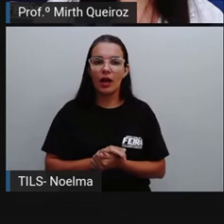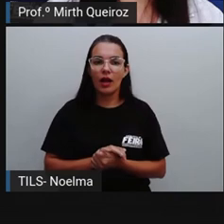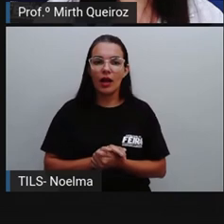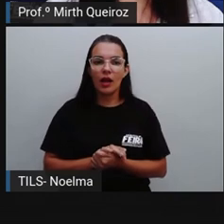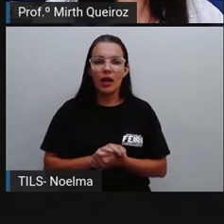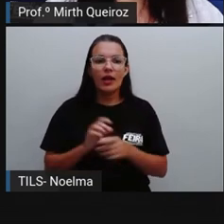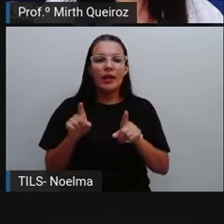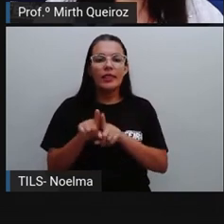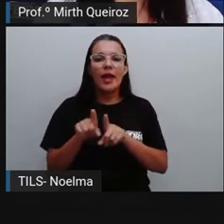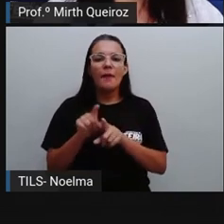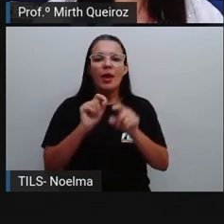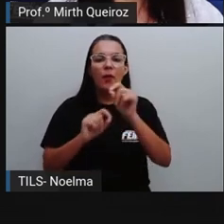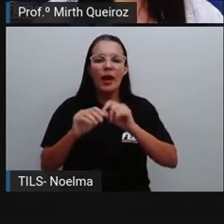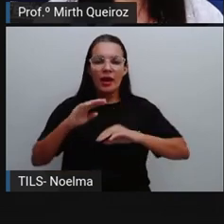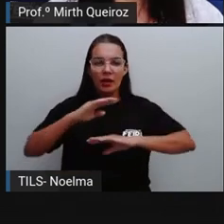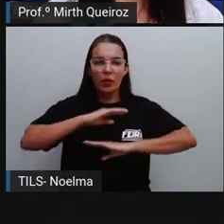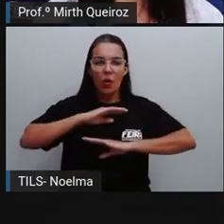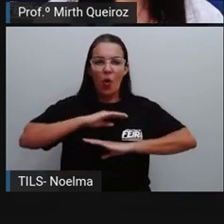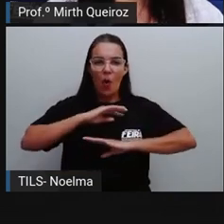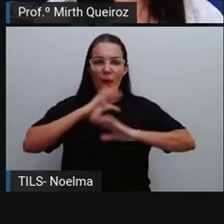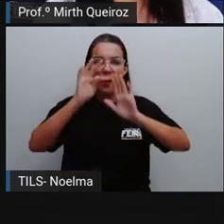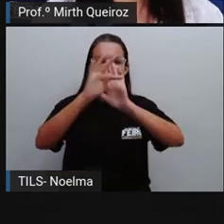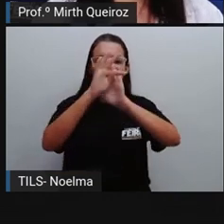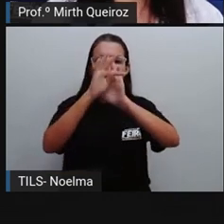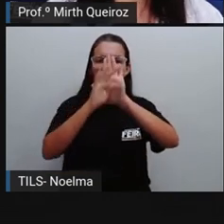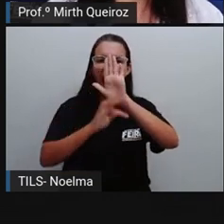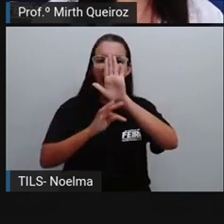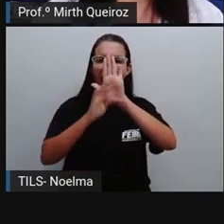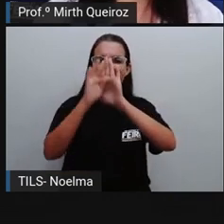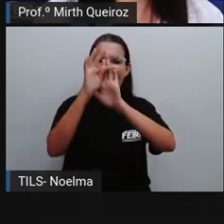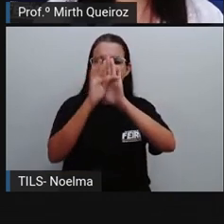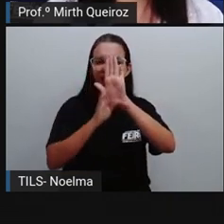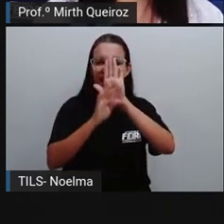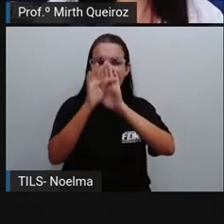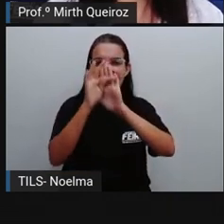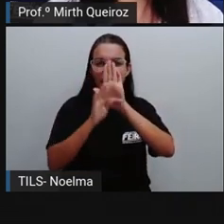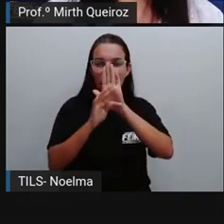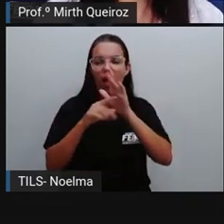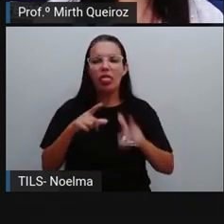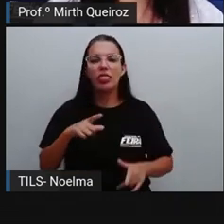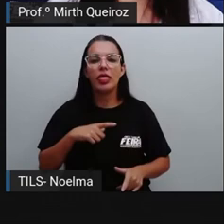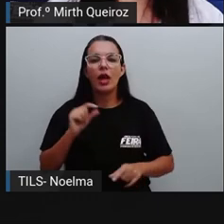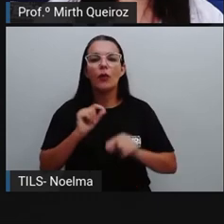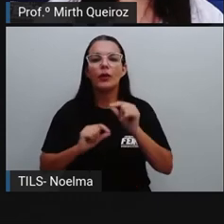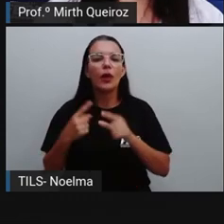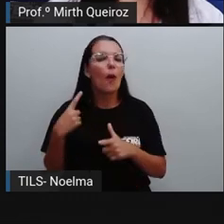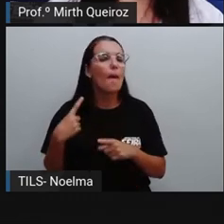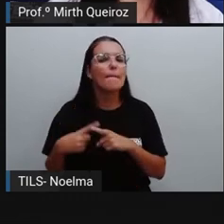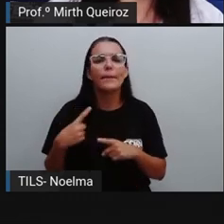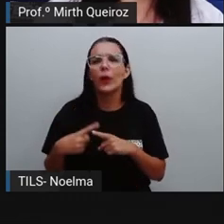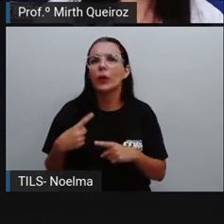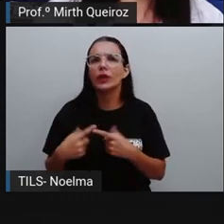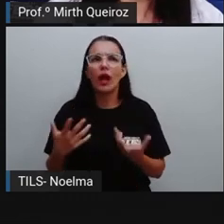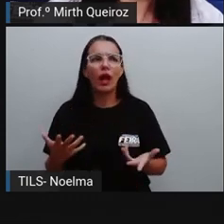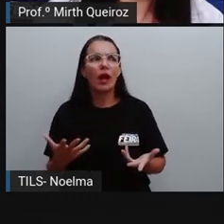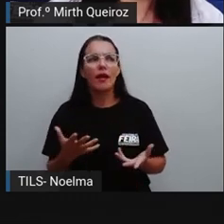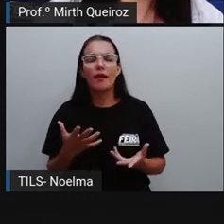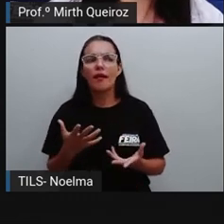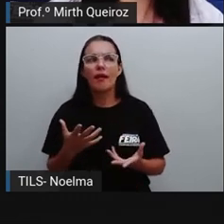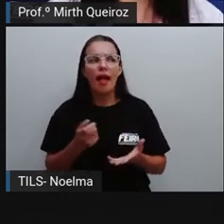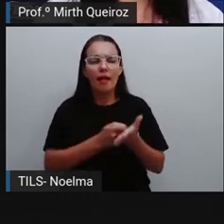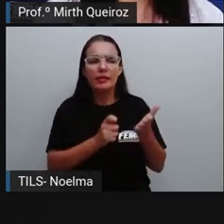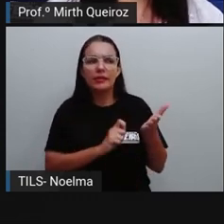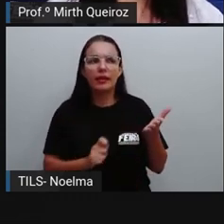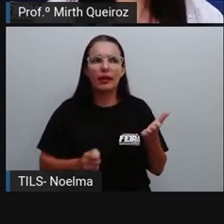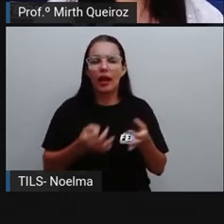Nós vamos ter o corpo do texto nesse corpo do texto terão os motivos da escrita e a argumentação